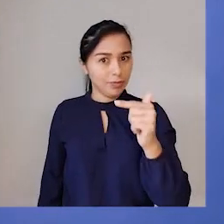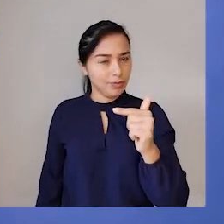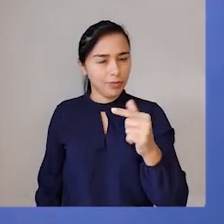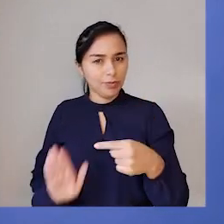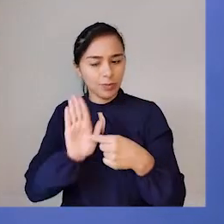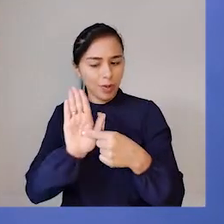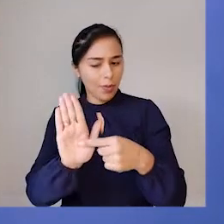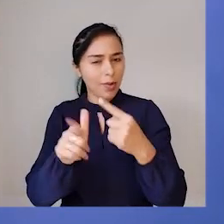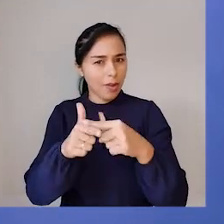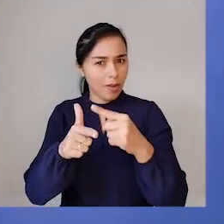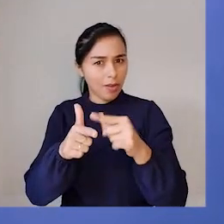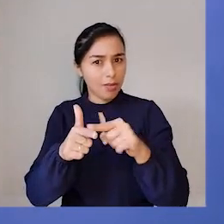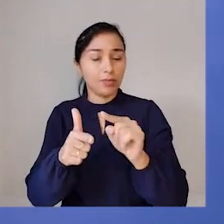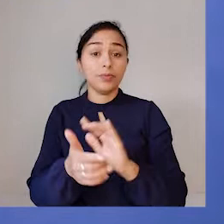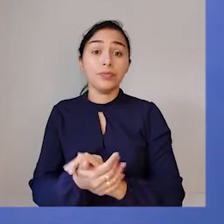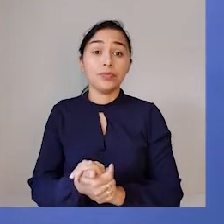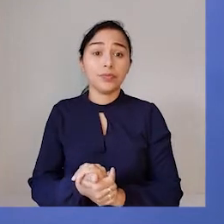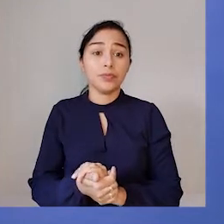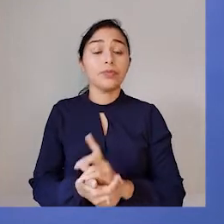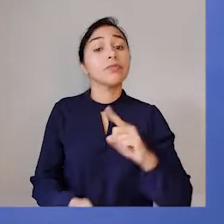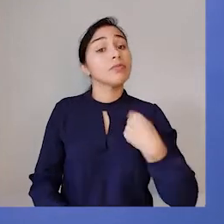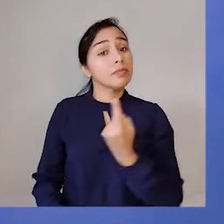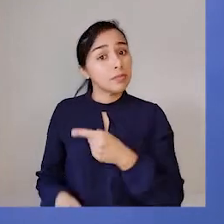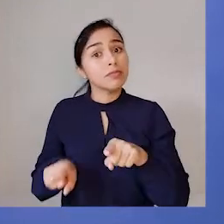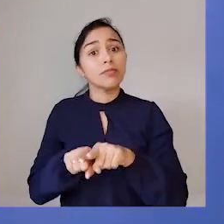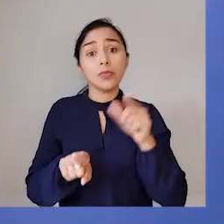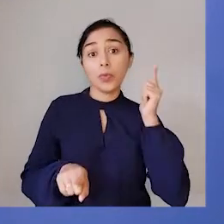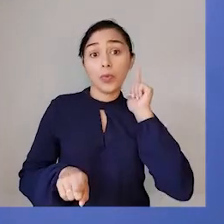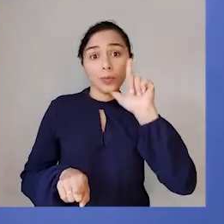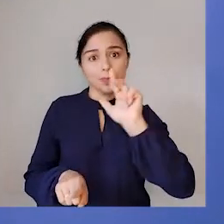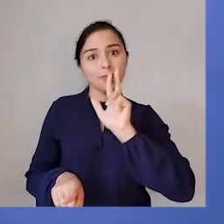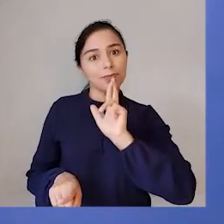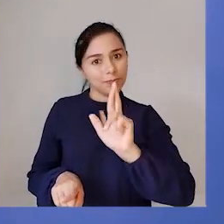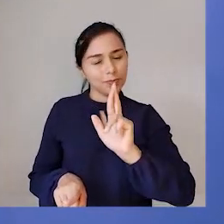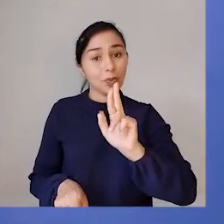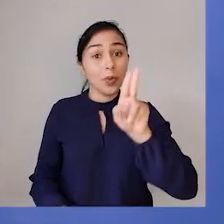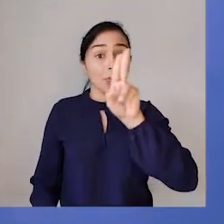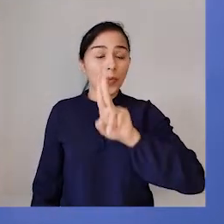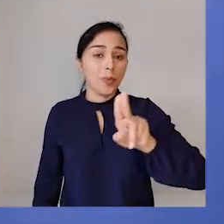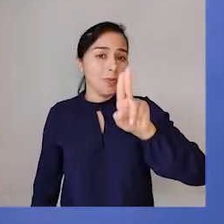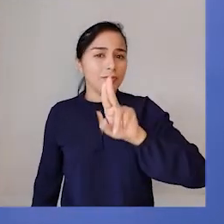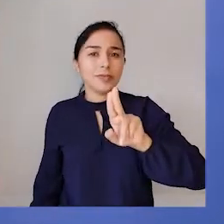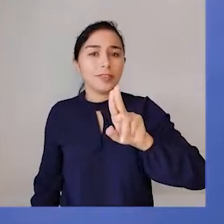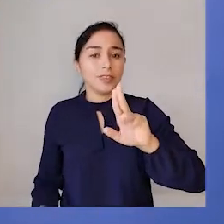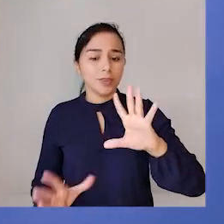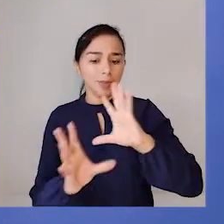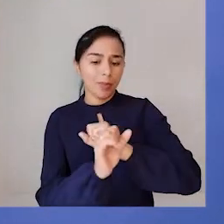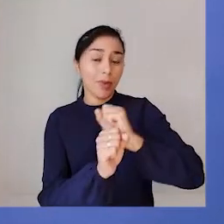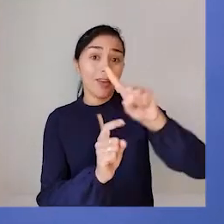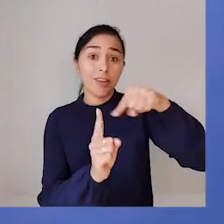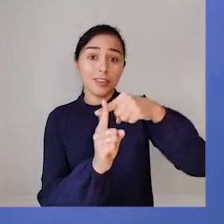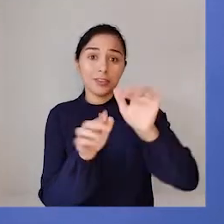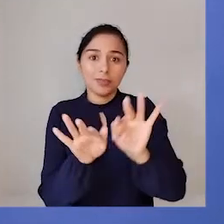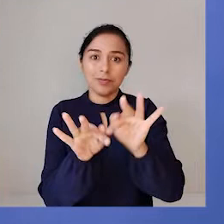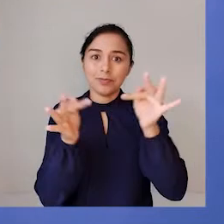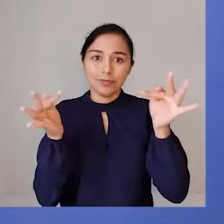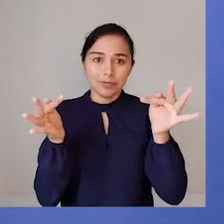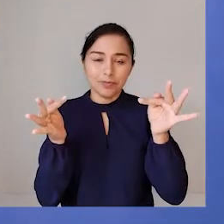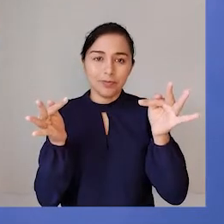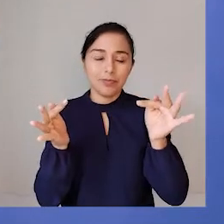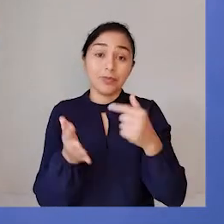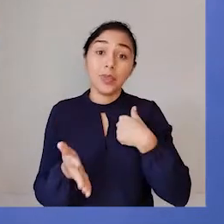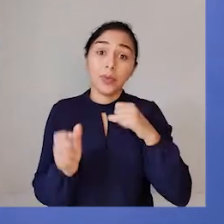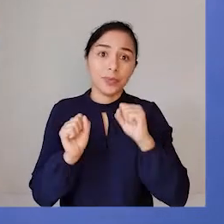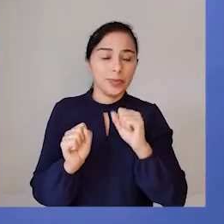o problema na prática, nós conseguiríamos resolver usando uma adição simples. Eu